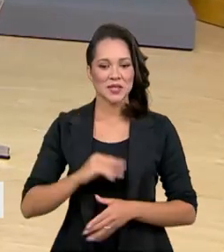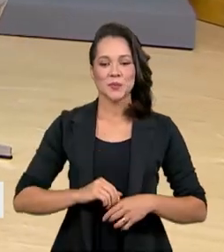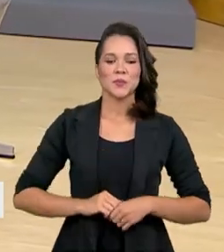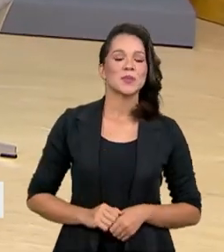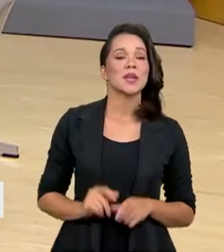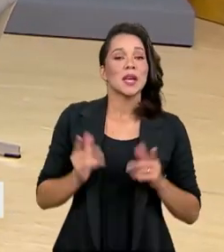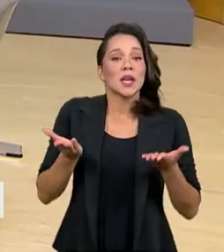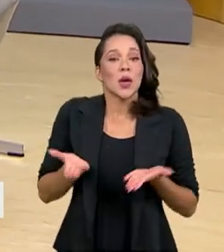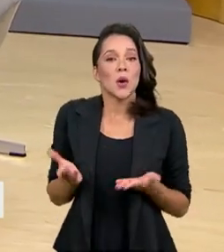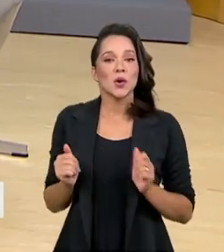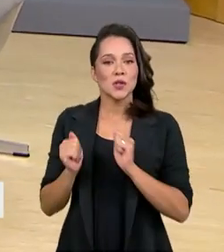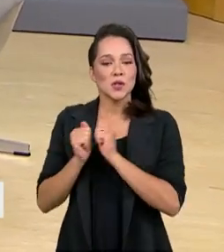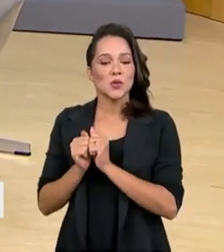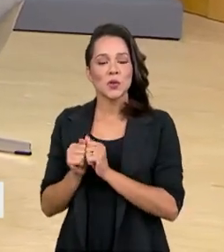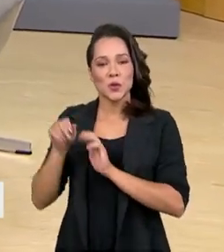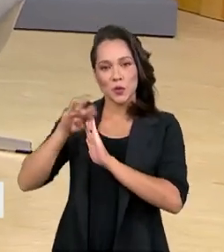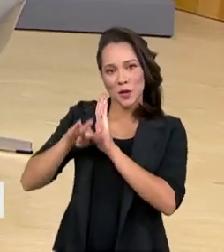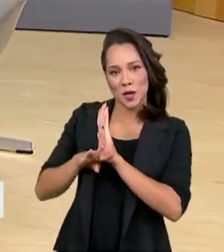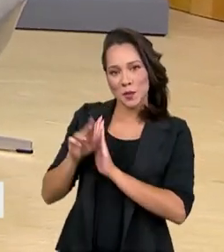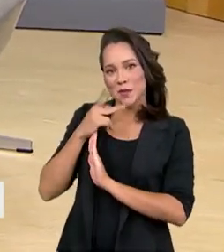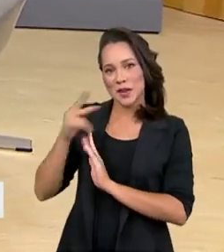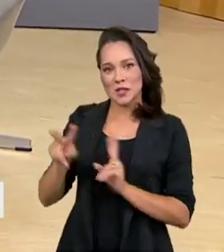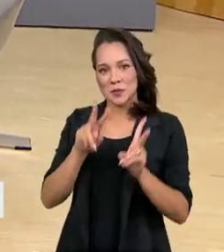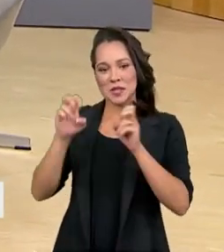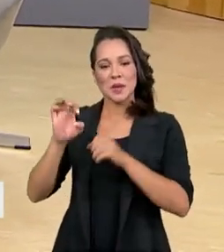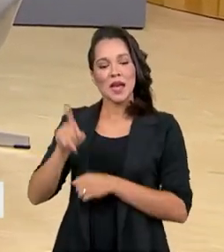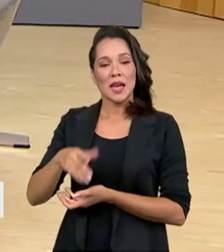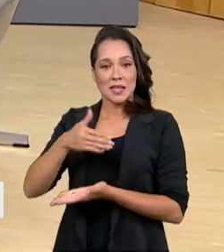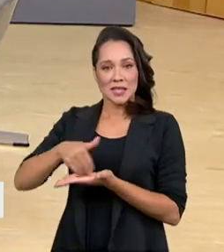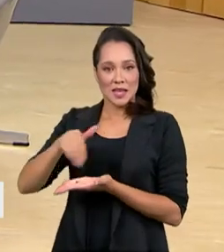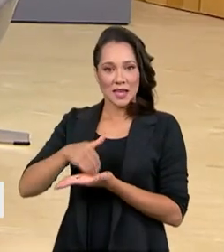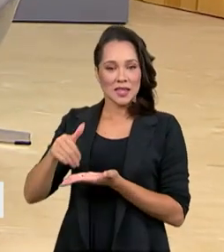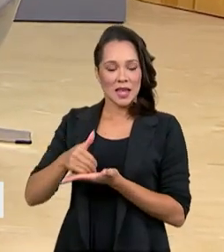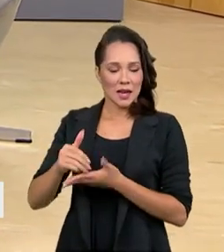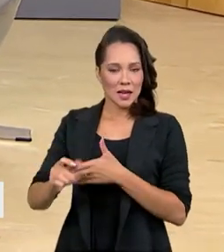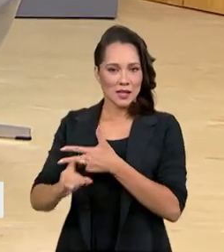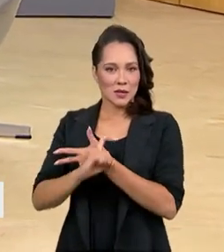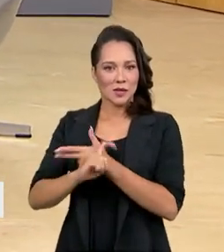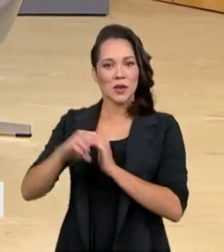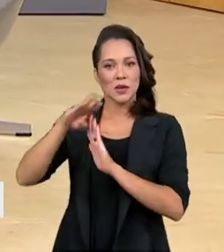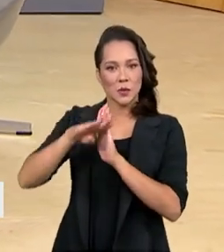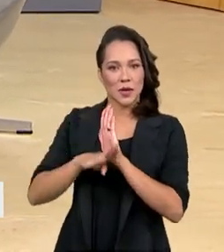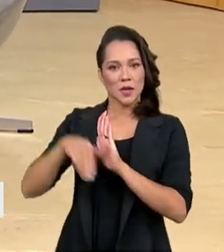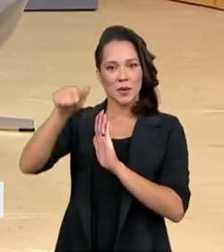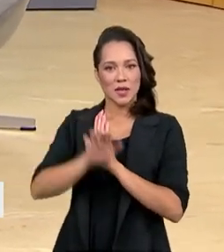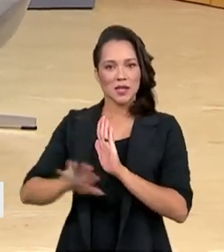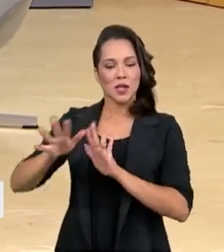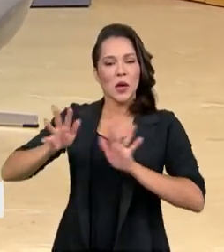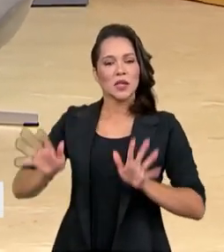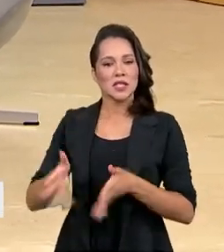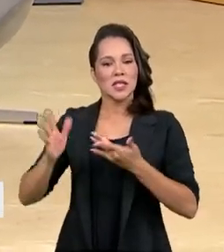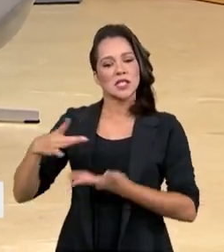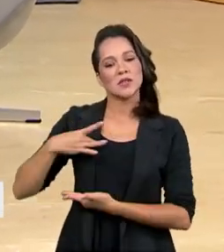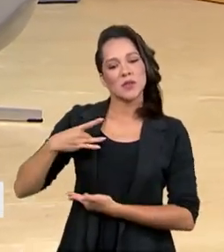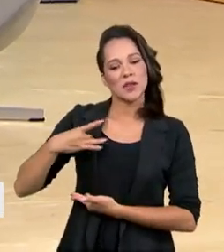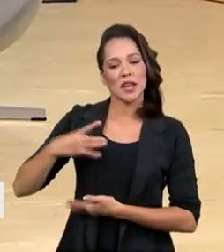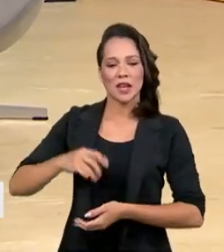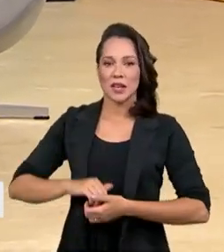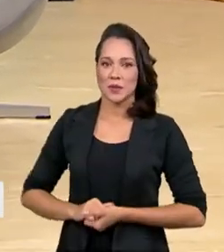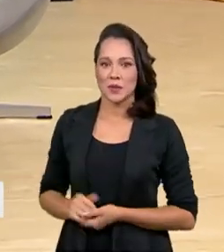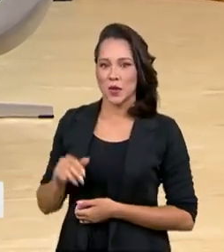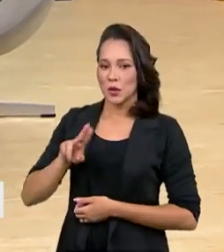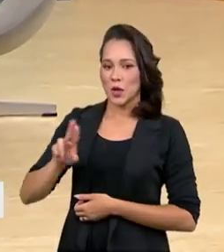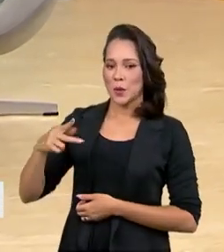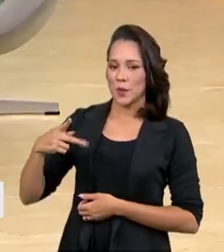E quem está conosco hoje no programa para falar desse assunto é a secretária executiva do Programa Nacional de Incentivo ao Voluntariado,